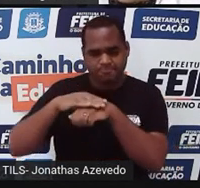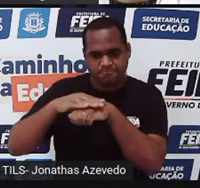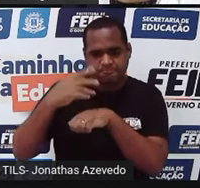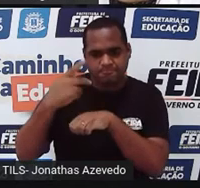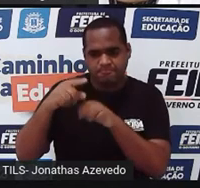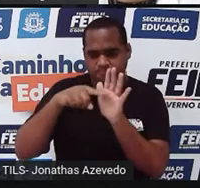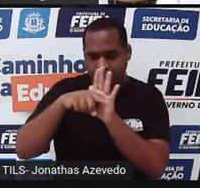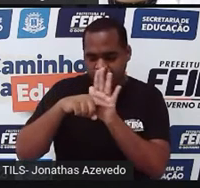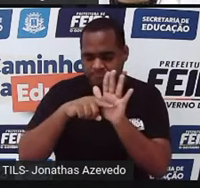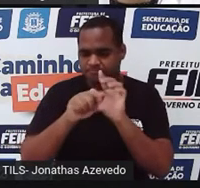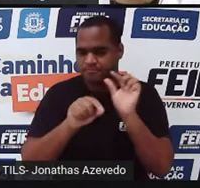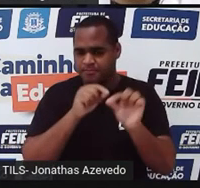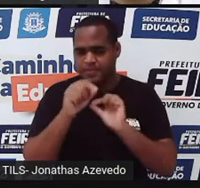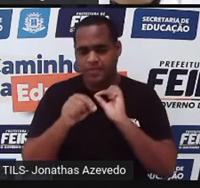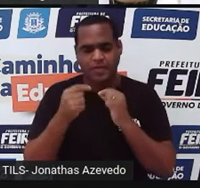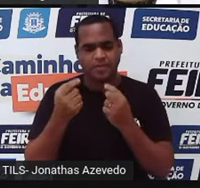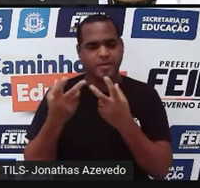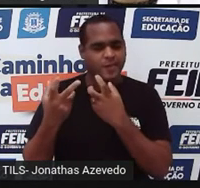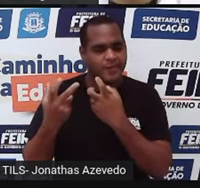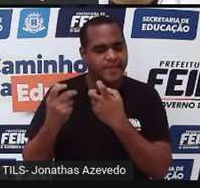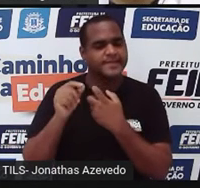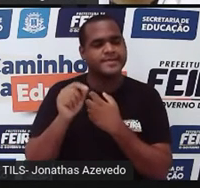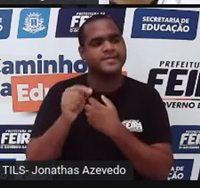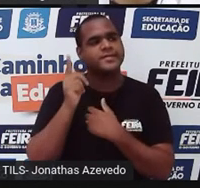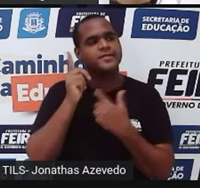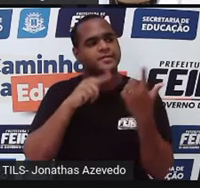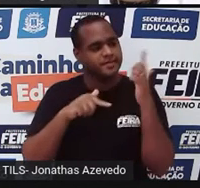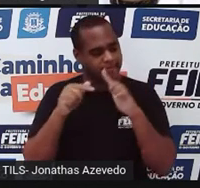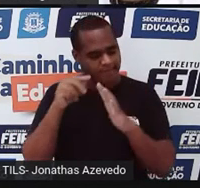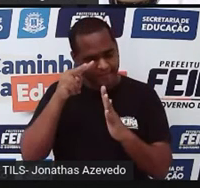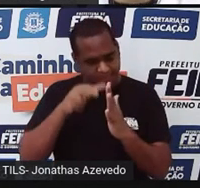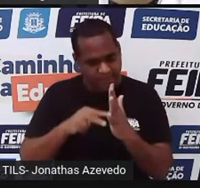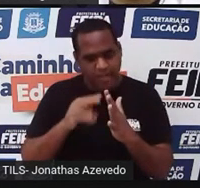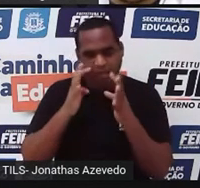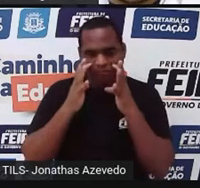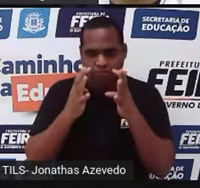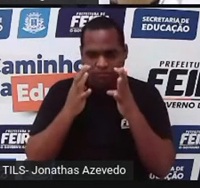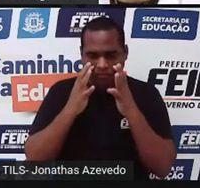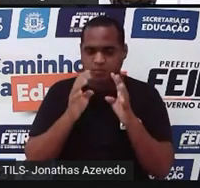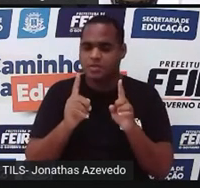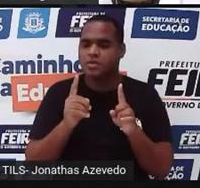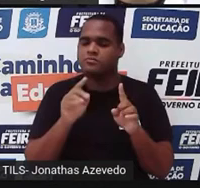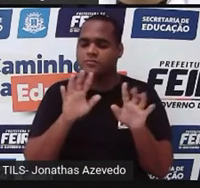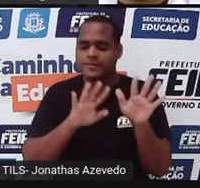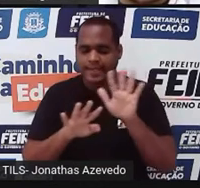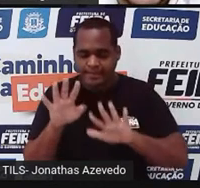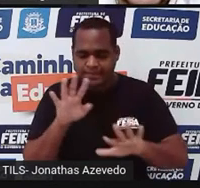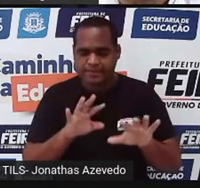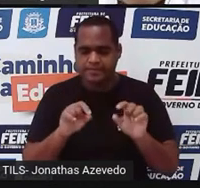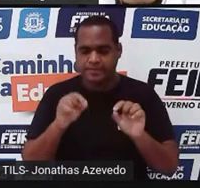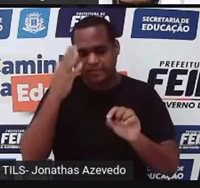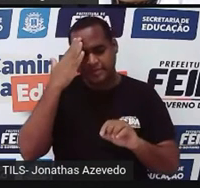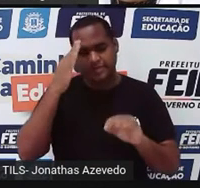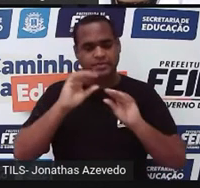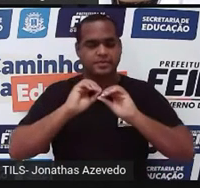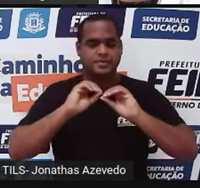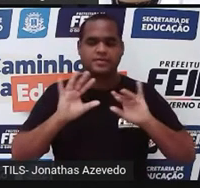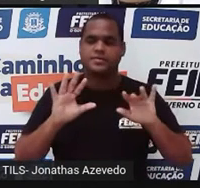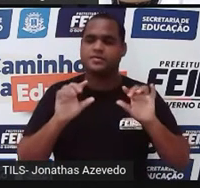tarefa que exige de nós. Observar, ler com atenção, ter cuidado, interpretar,